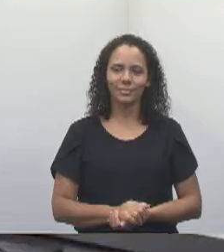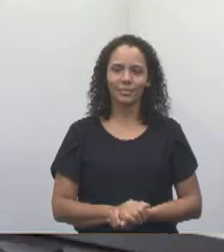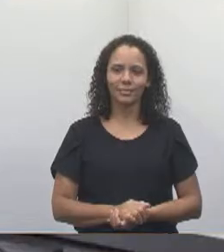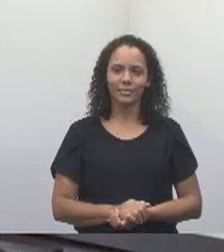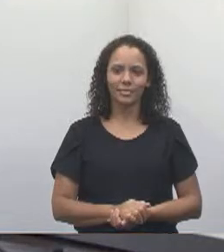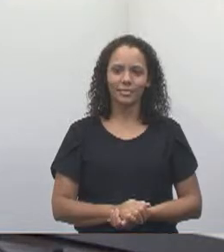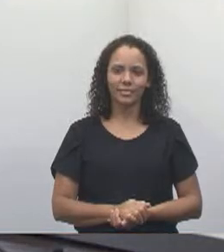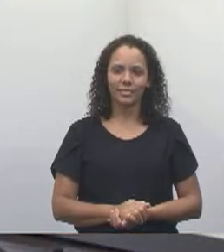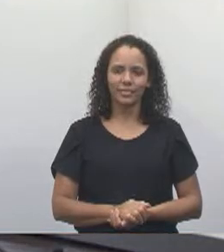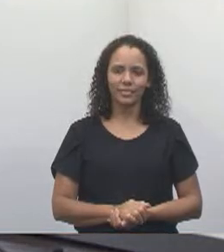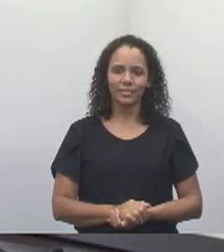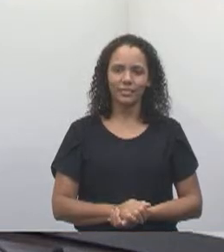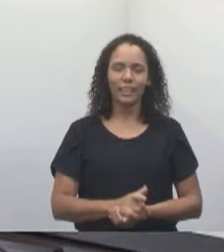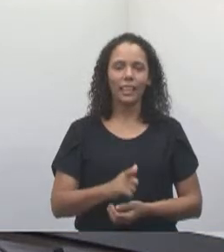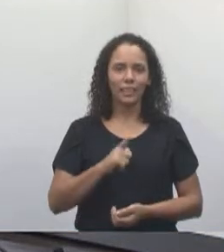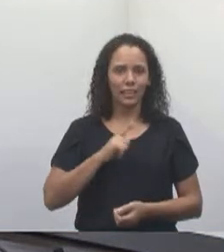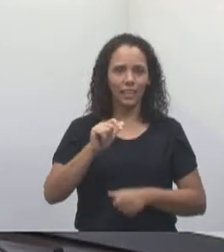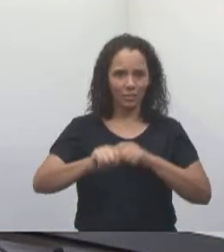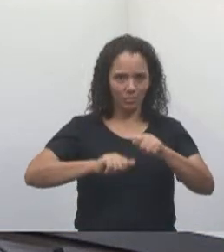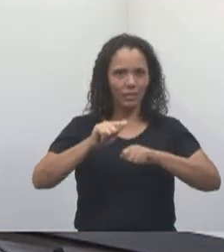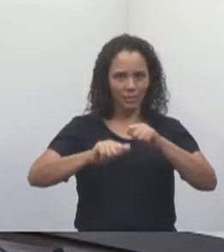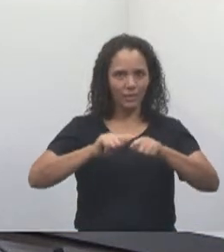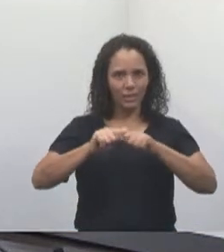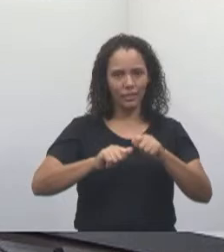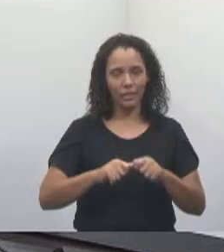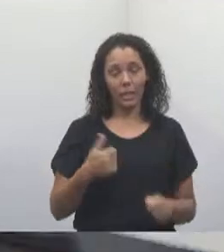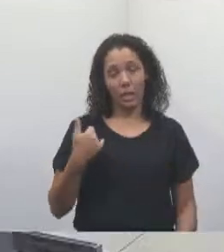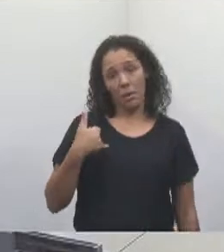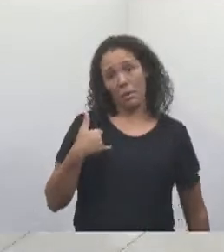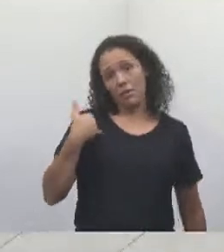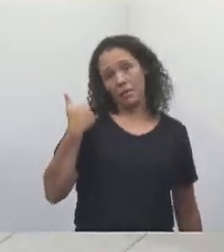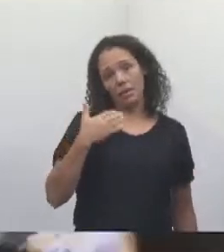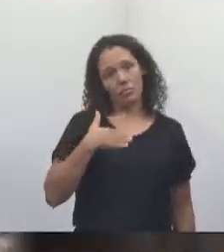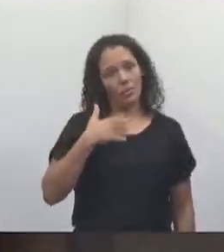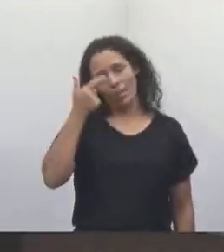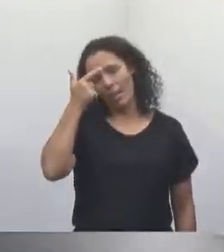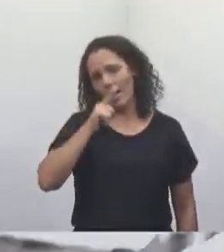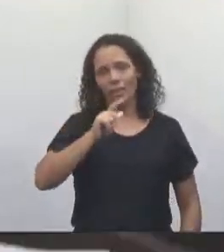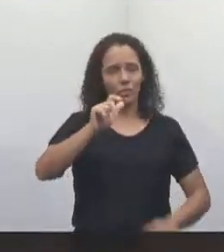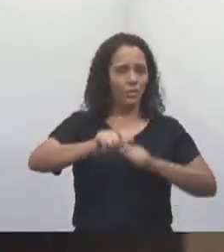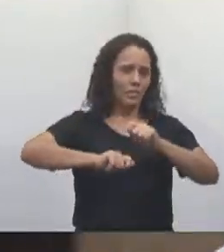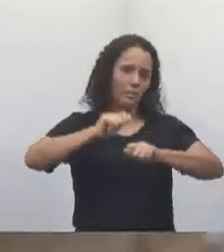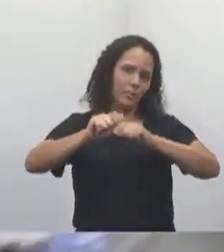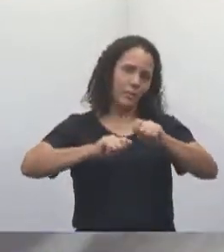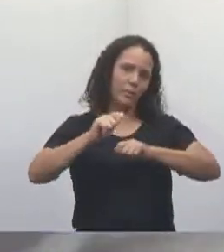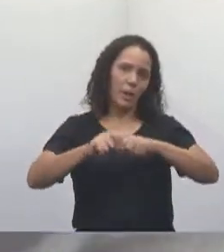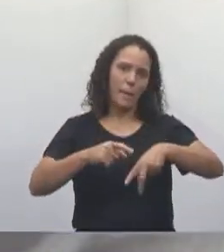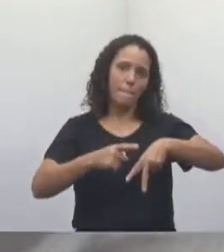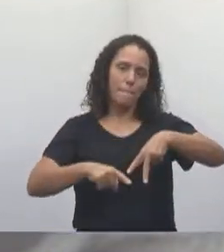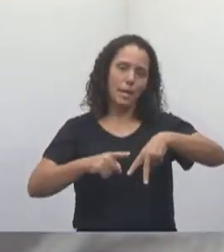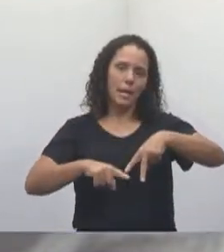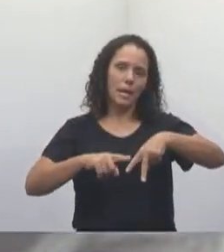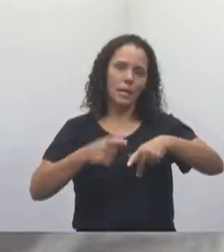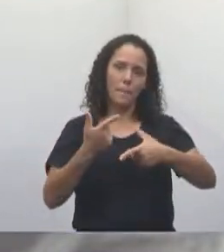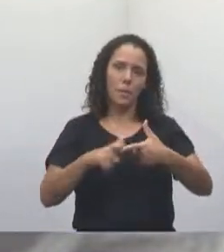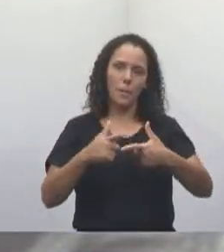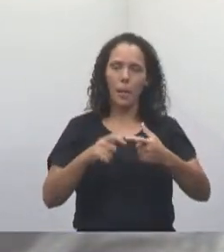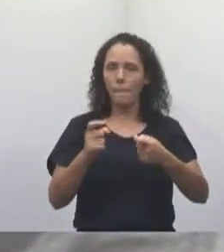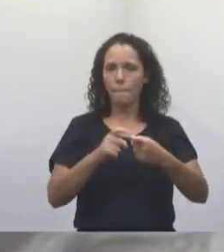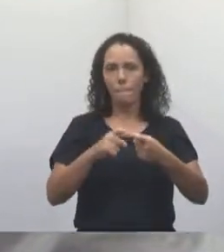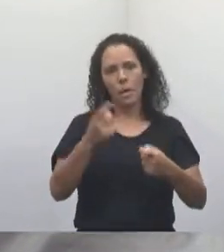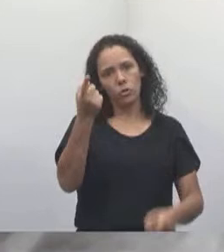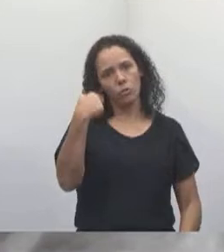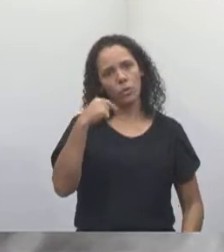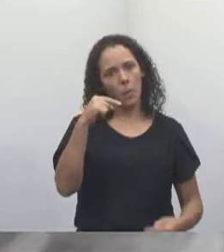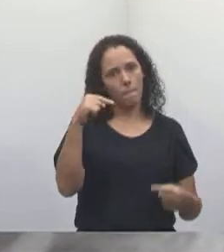Você tem uma barra forte, Valmir? A minha idade não está dando para pedalar mais, tive trombose na perna, médio pulou, então eu